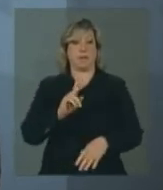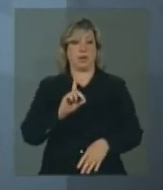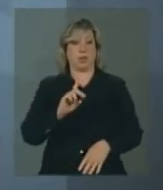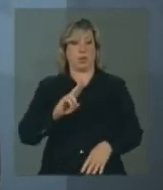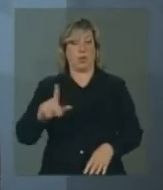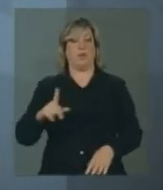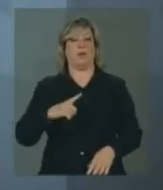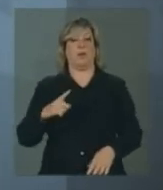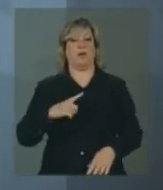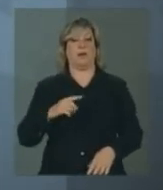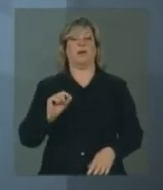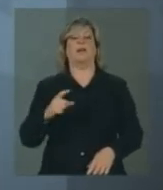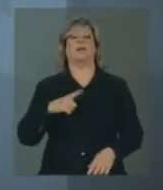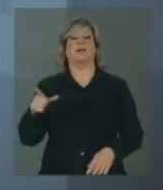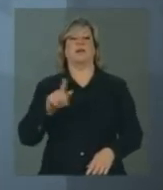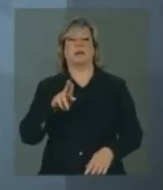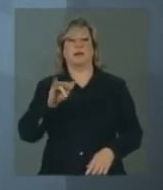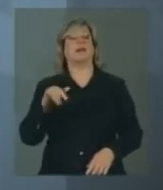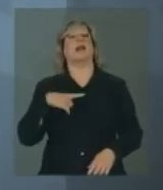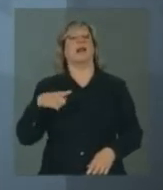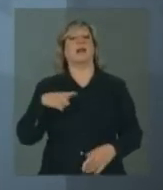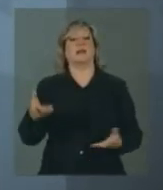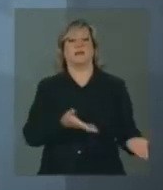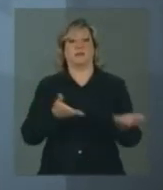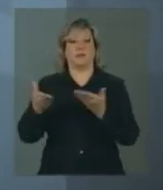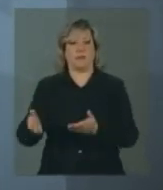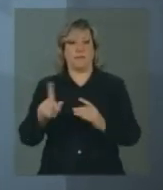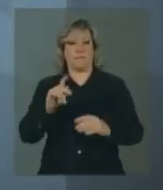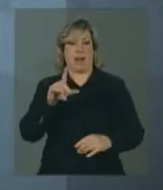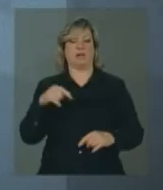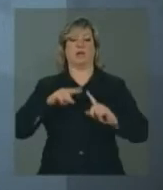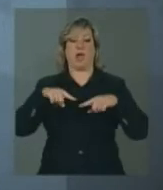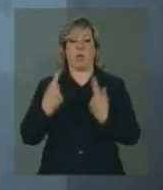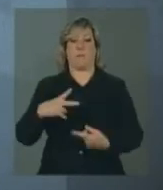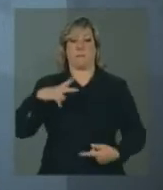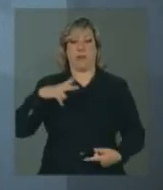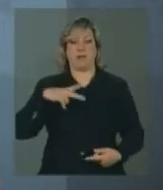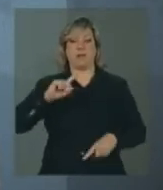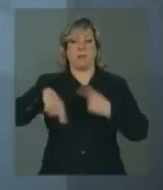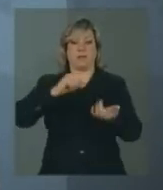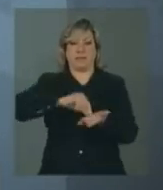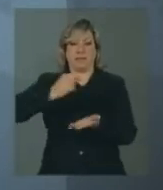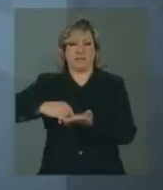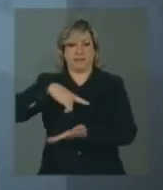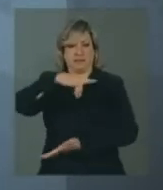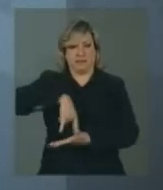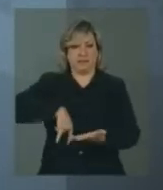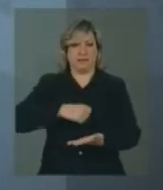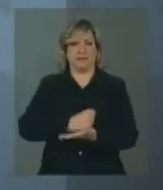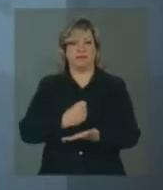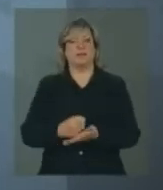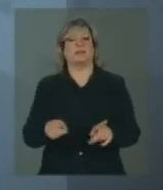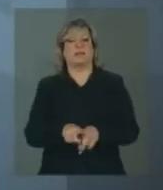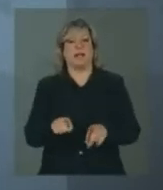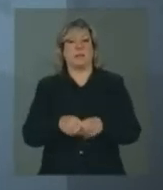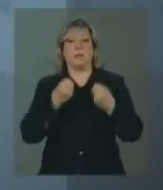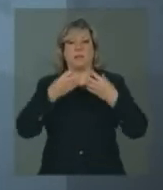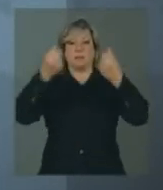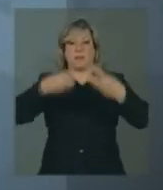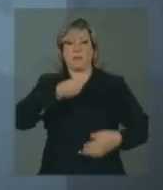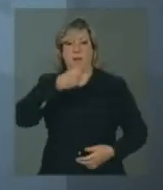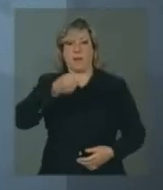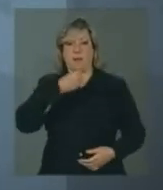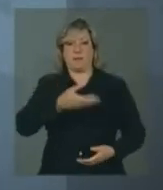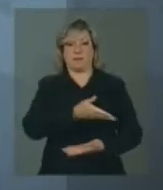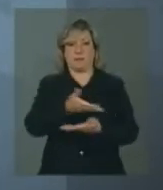no Palácio Presidencial, onde tiveram uma reunião privada, seguida de assinatura de atos e uma declaração conjunta à